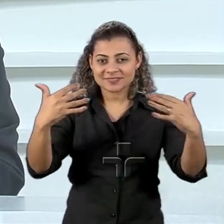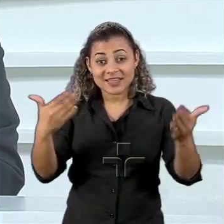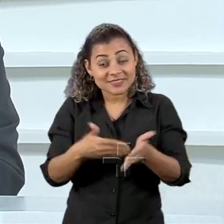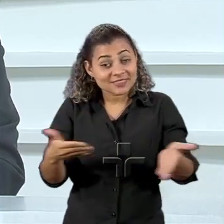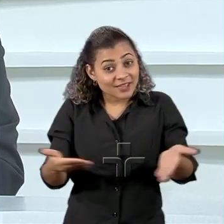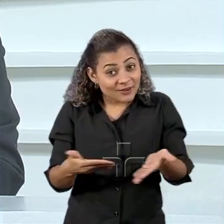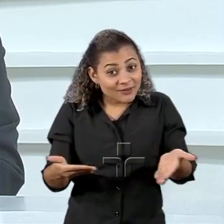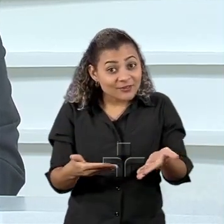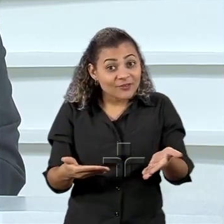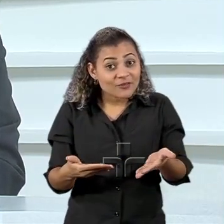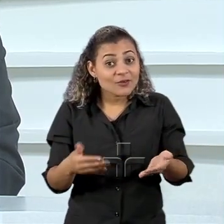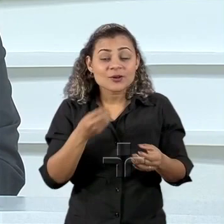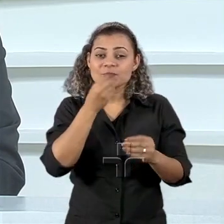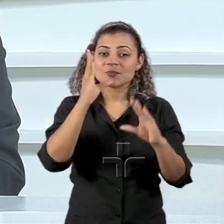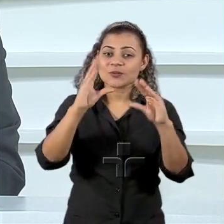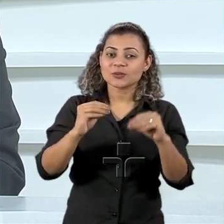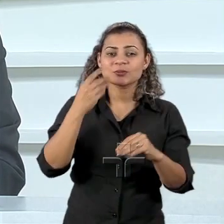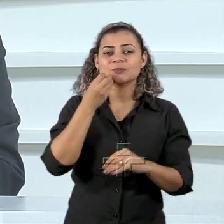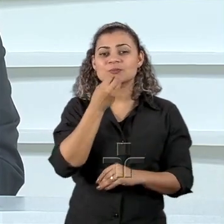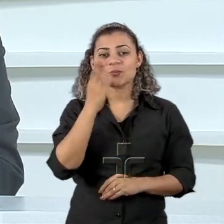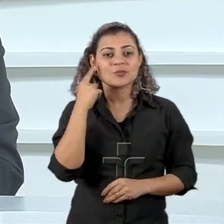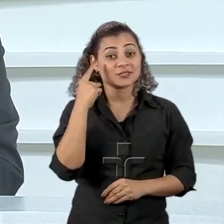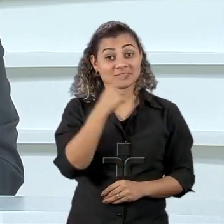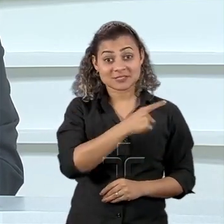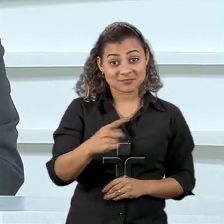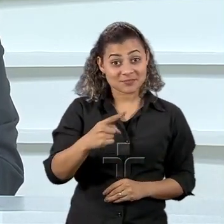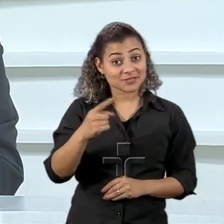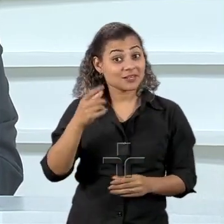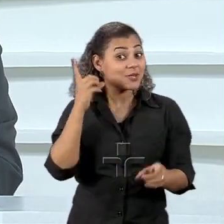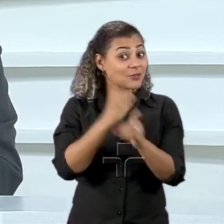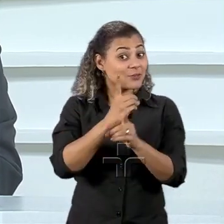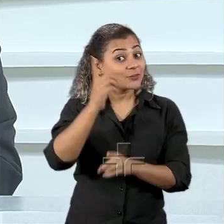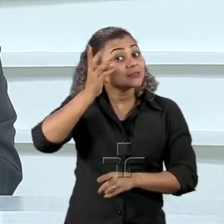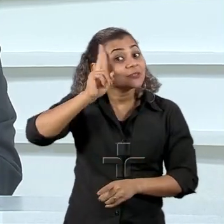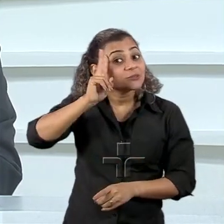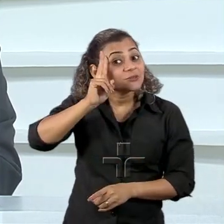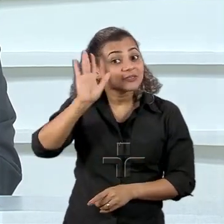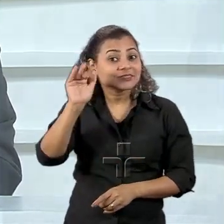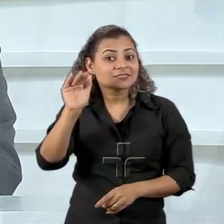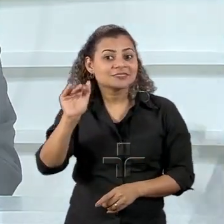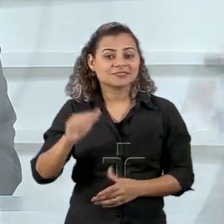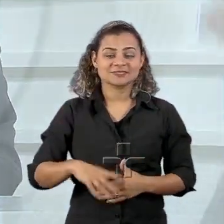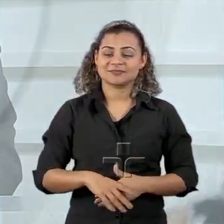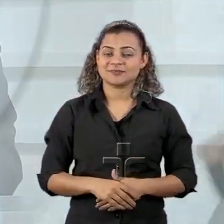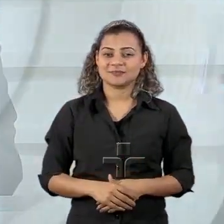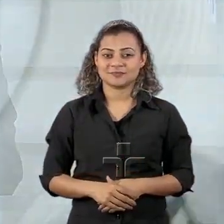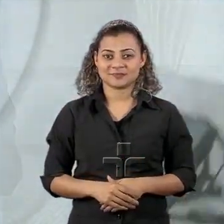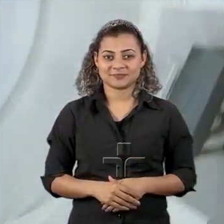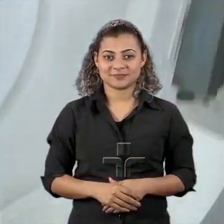agora boa noite boa semana e até segunda-feira a